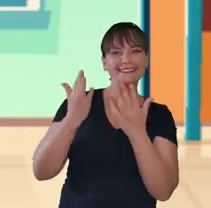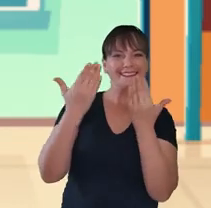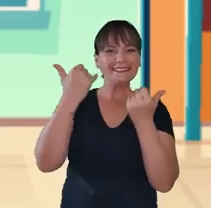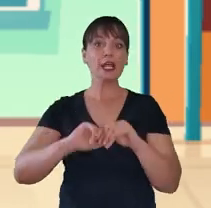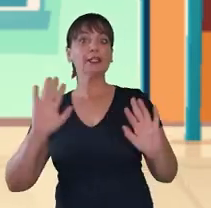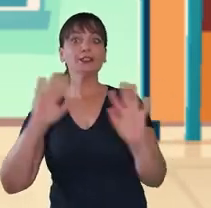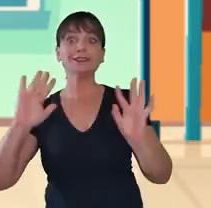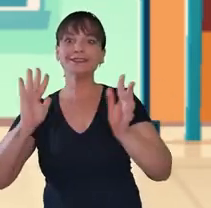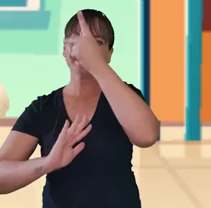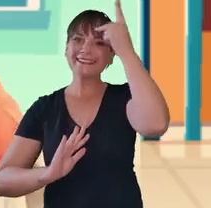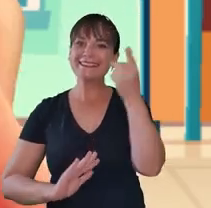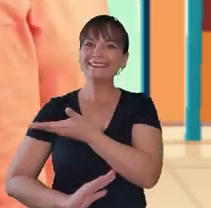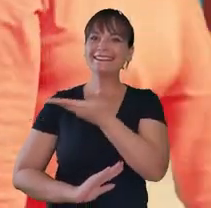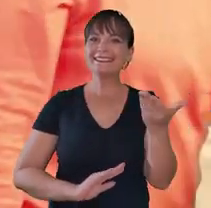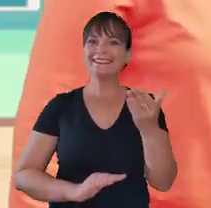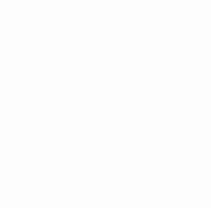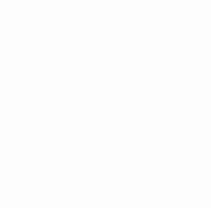Vamos lá, então. Tchau, pessoal. Tchau,